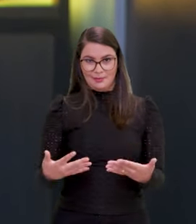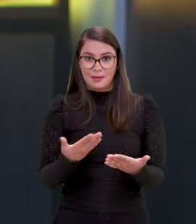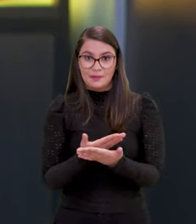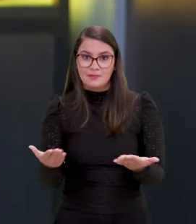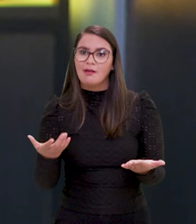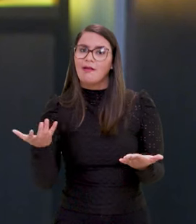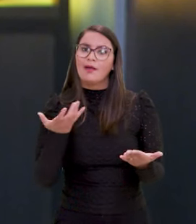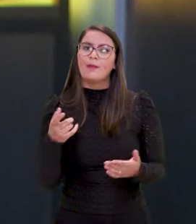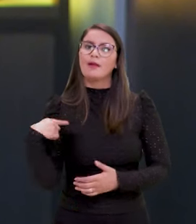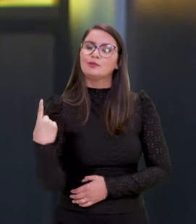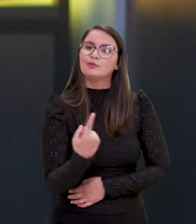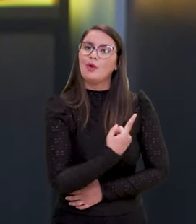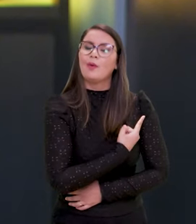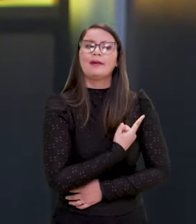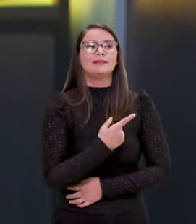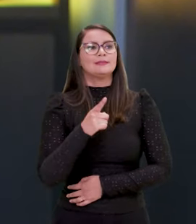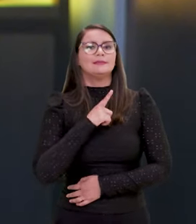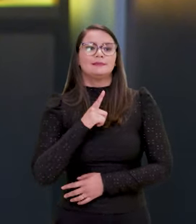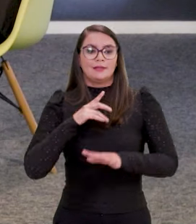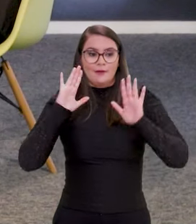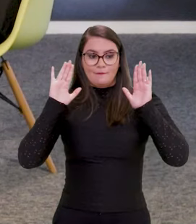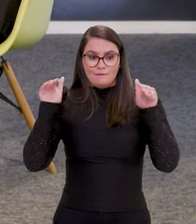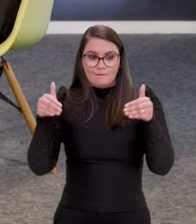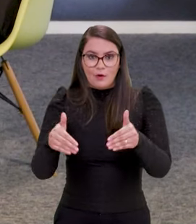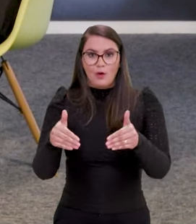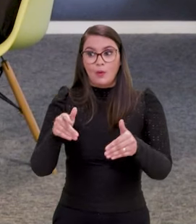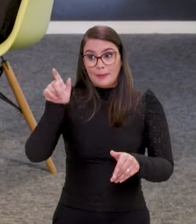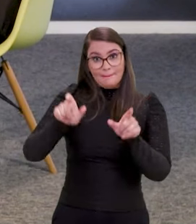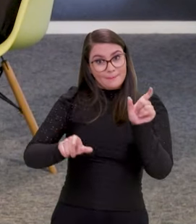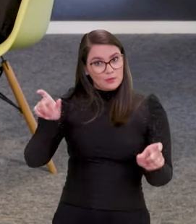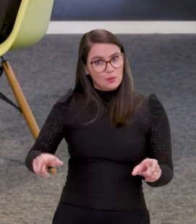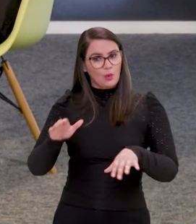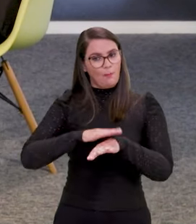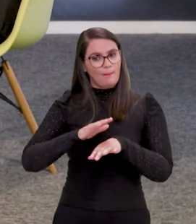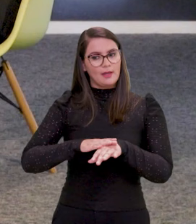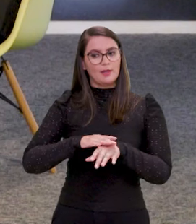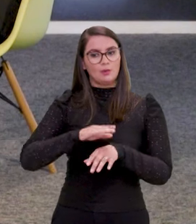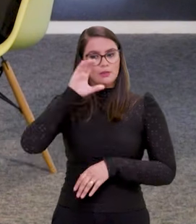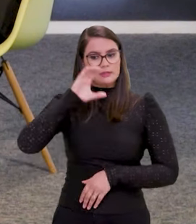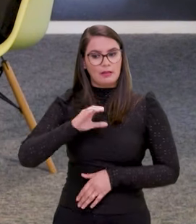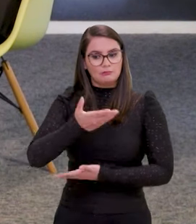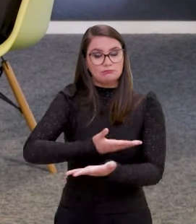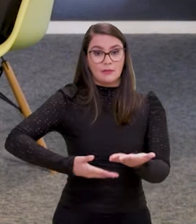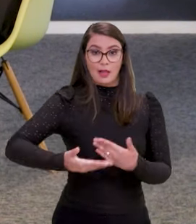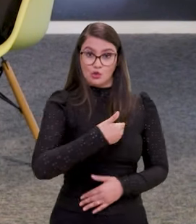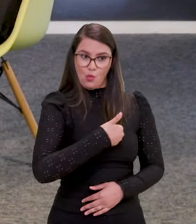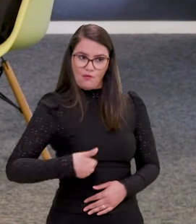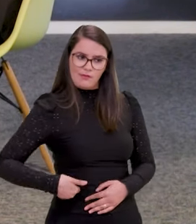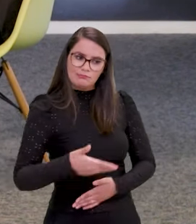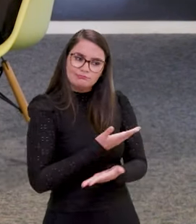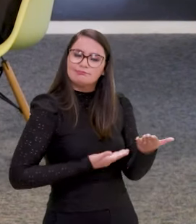você, é que cada vez mais a gente tenha um foco no cidadão. Então, quando o cidadão interagir com o governo, a nossa ideia